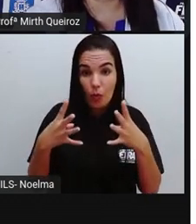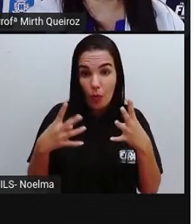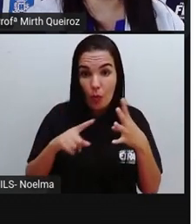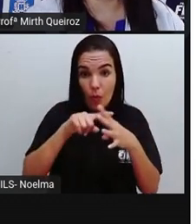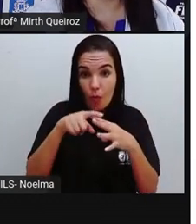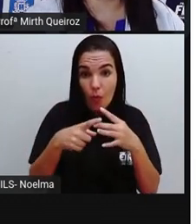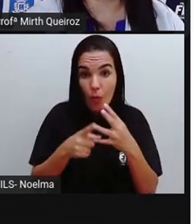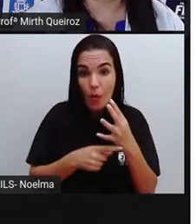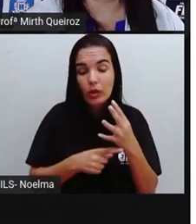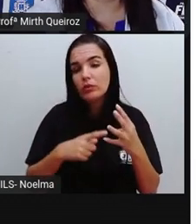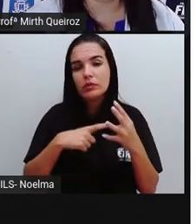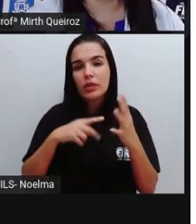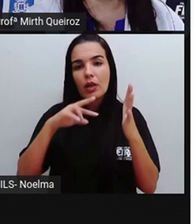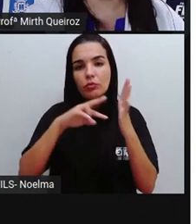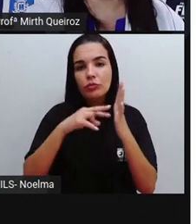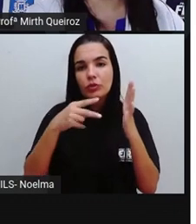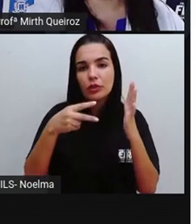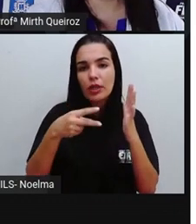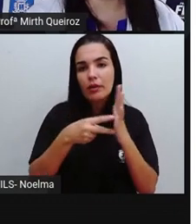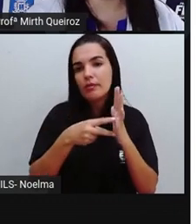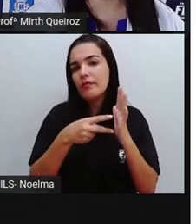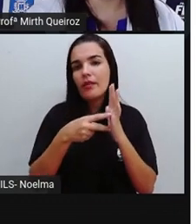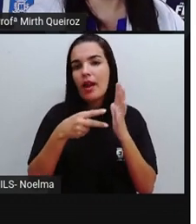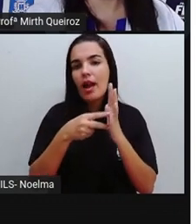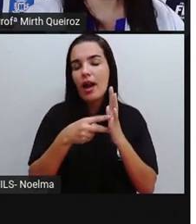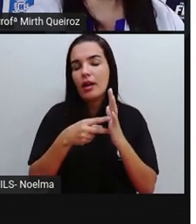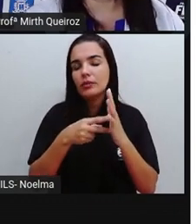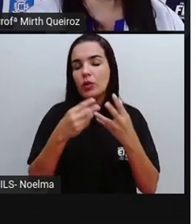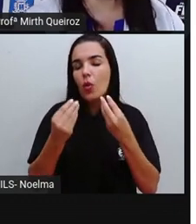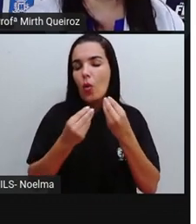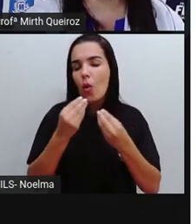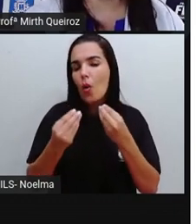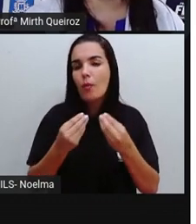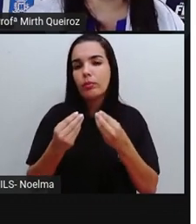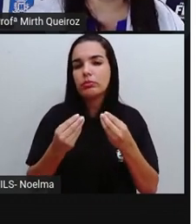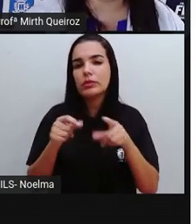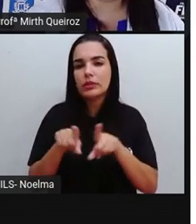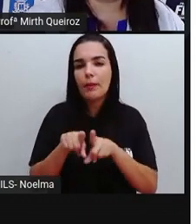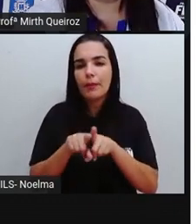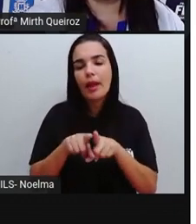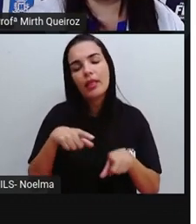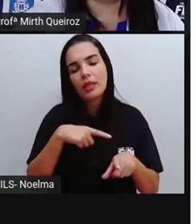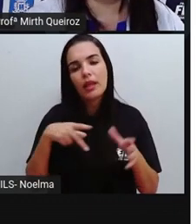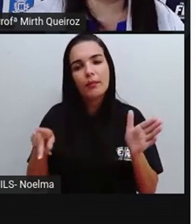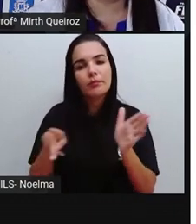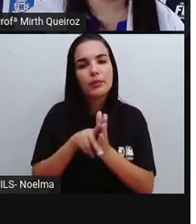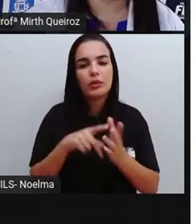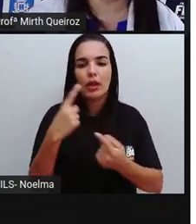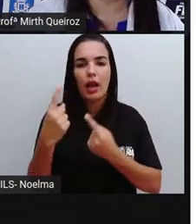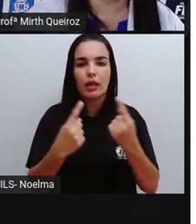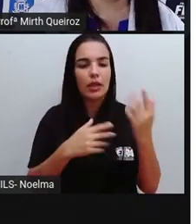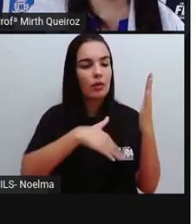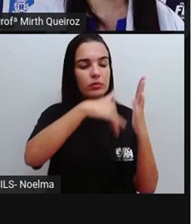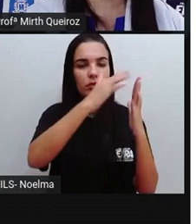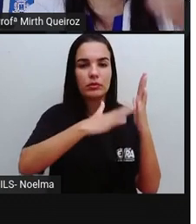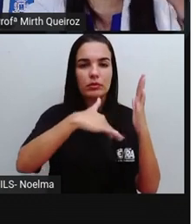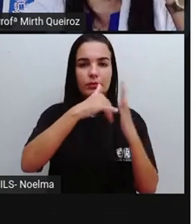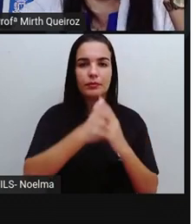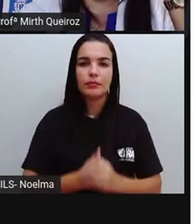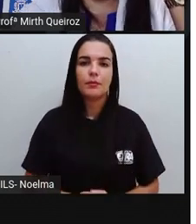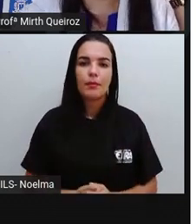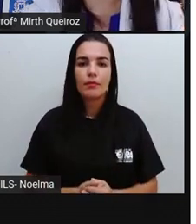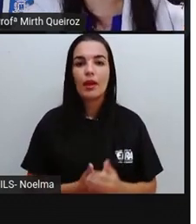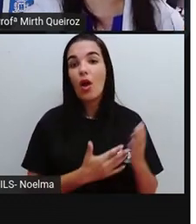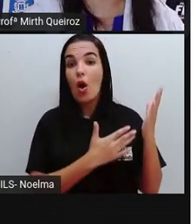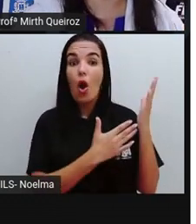dá, através dessa relação, as coisas, as formas e os significados que eles vão possuir. Nós temos